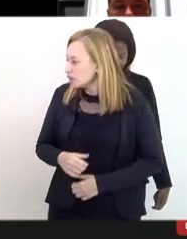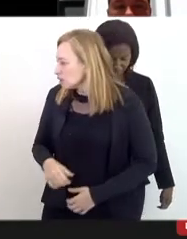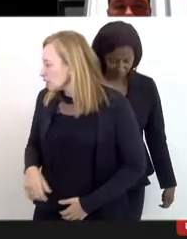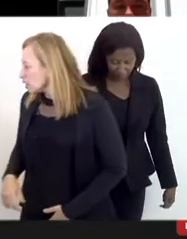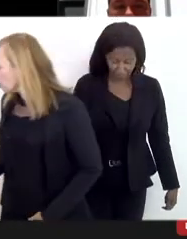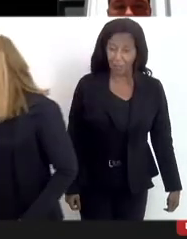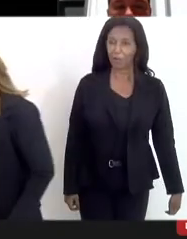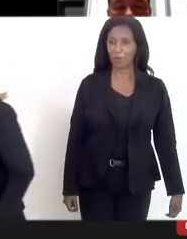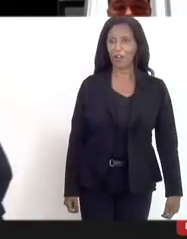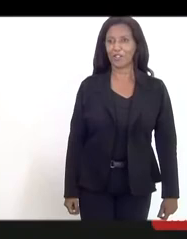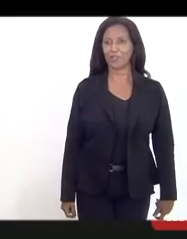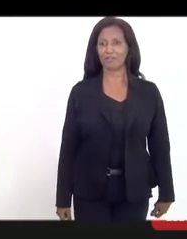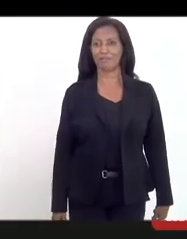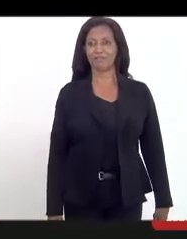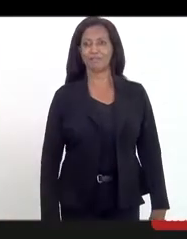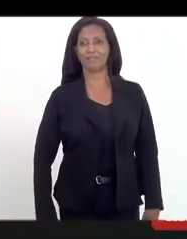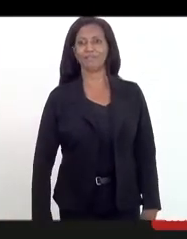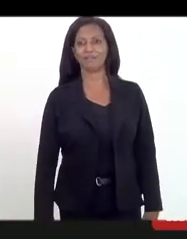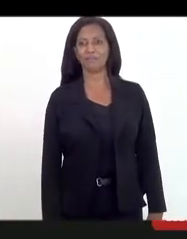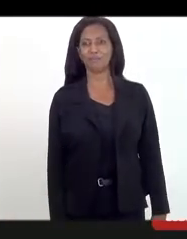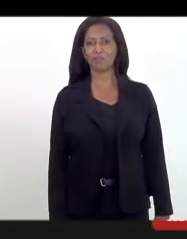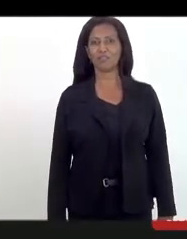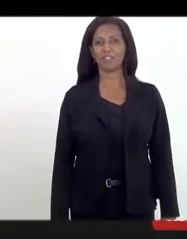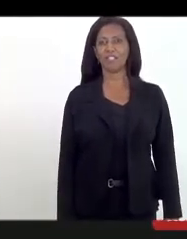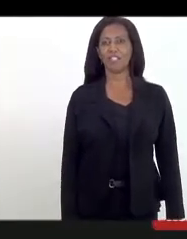falo. Vou colocar o vídeo aqui, só um momento.